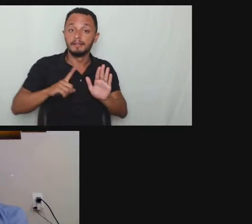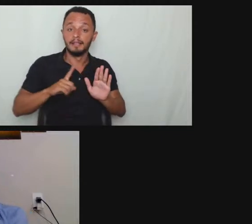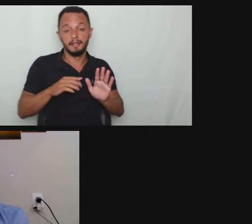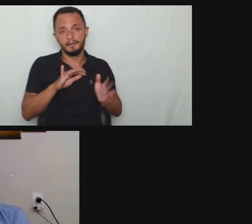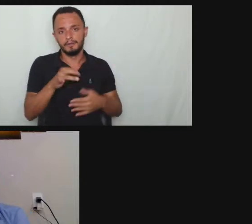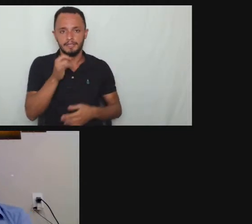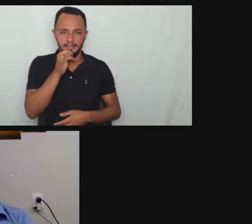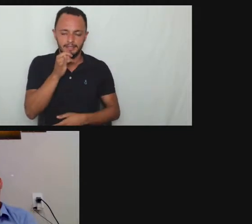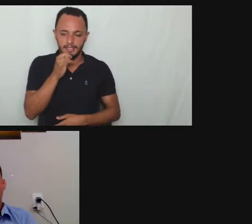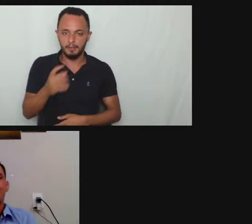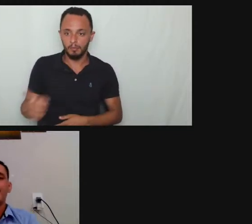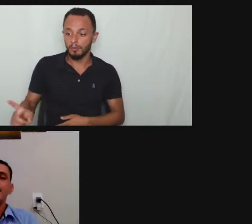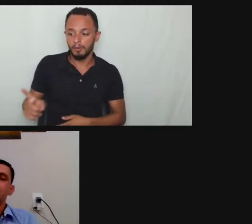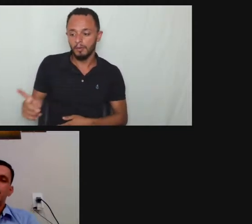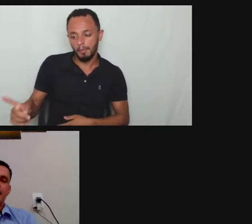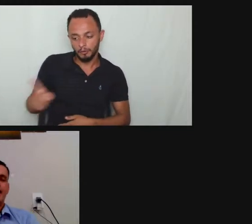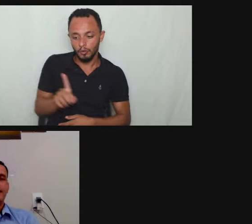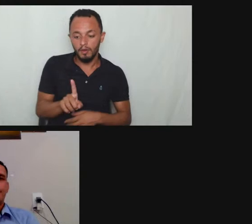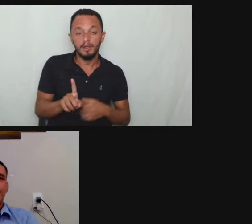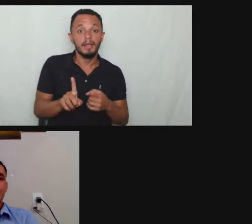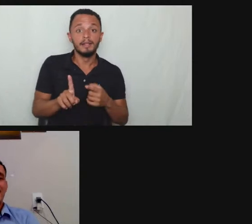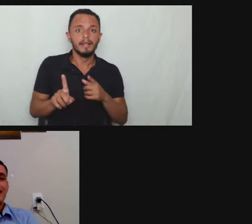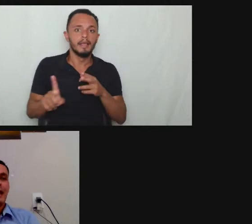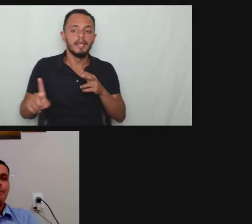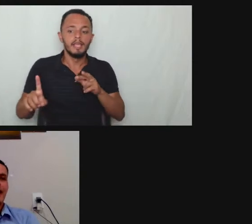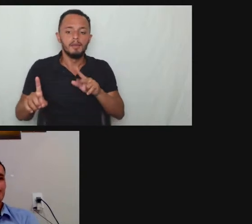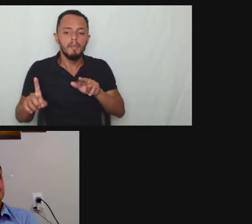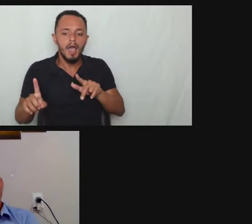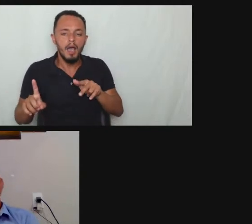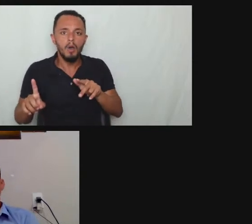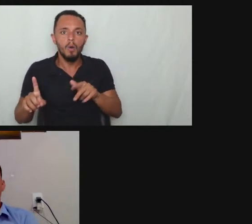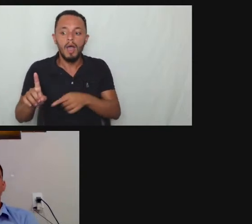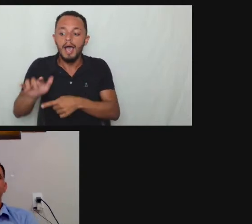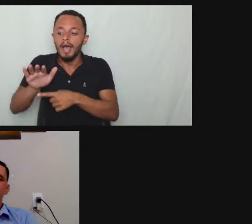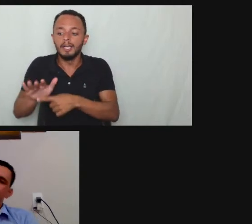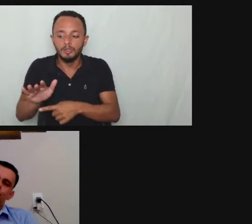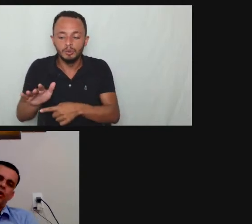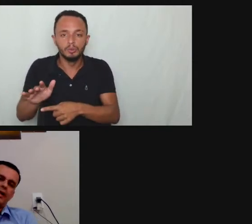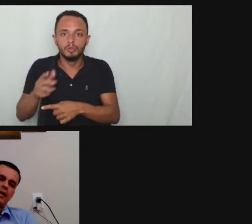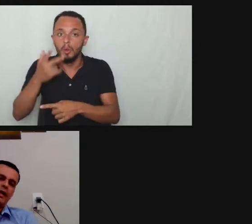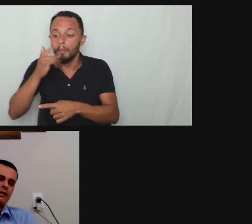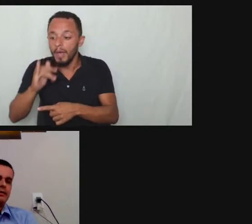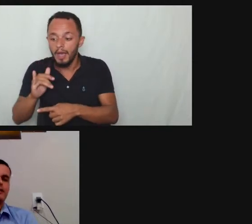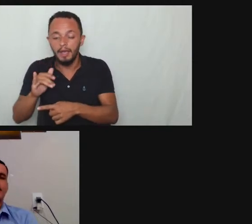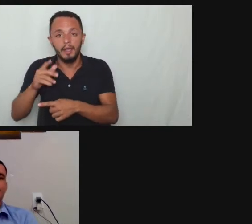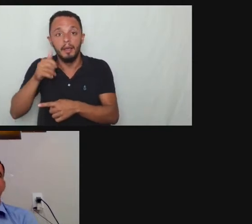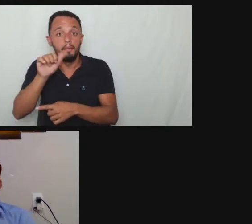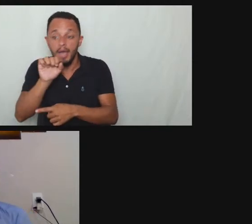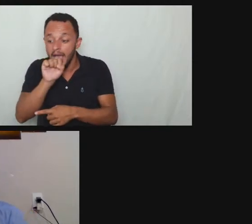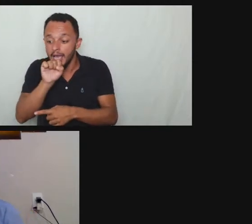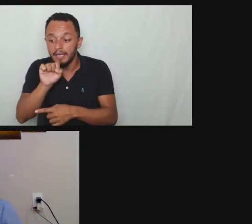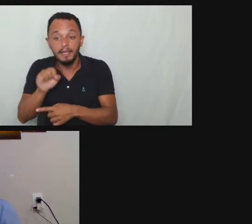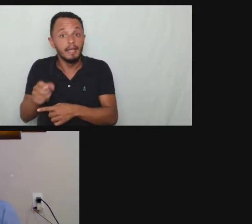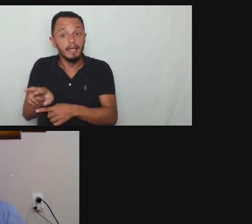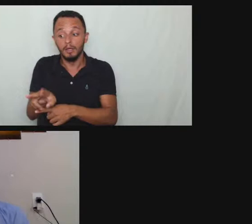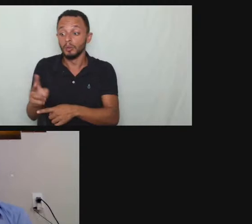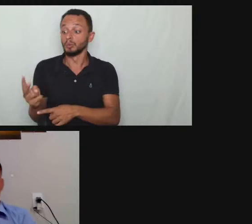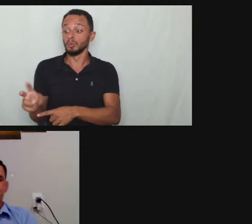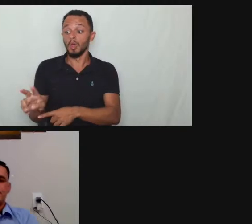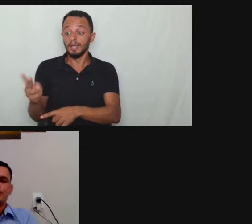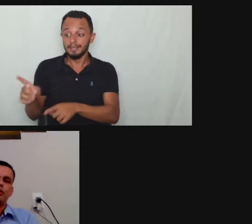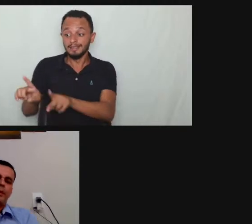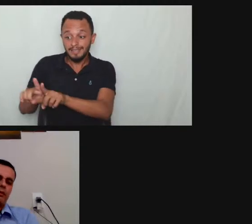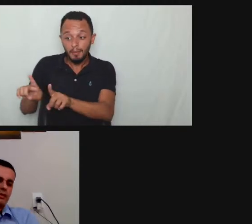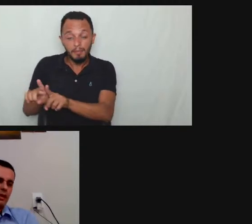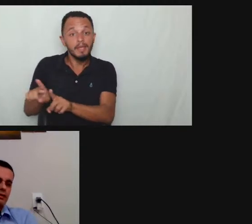ali a tomar conta o pai a mãe ele também gostaria da mesma estabilidade provisória né já para ser